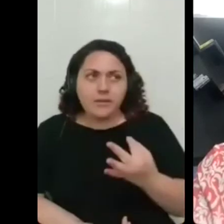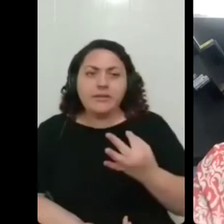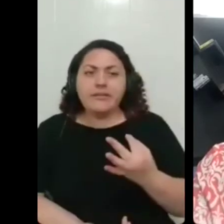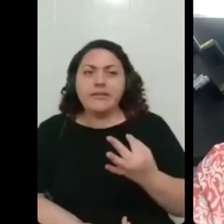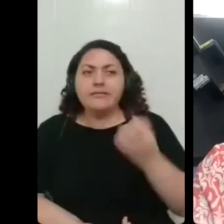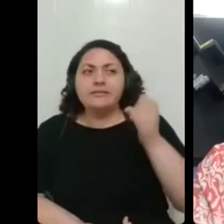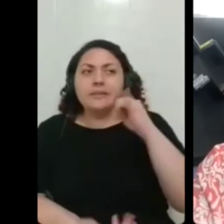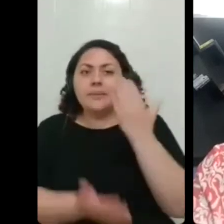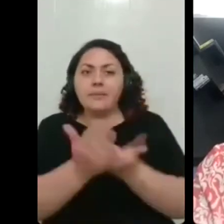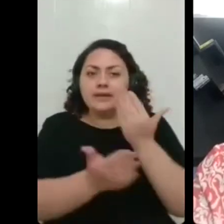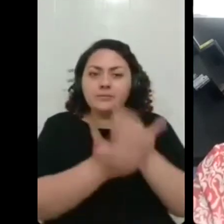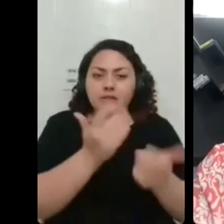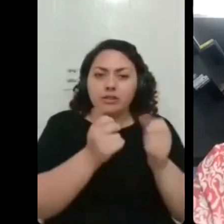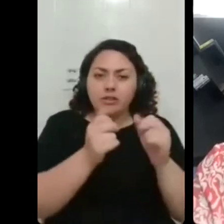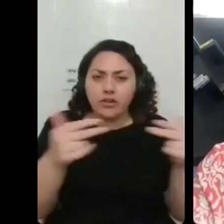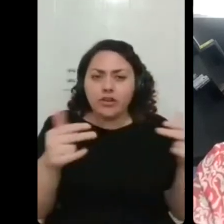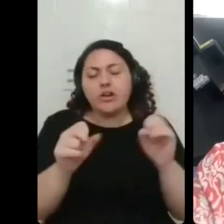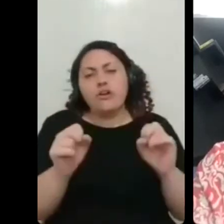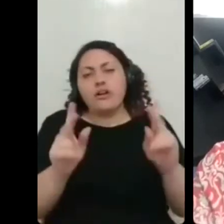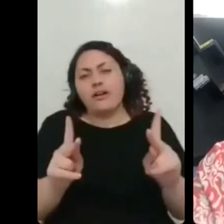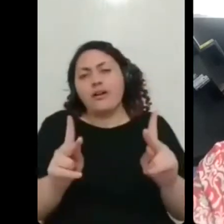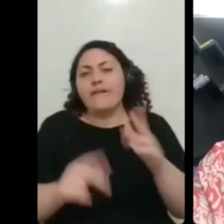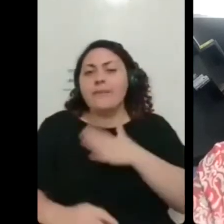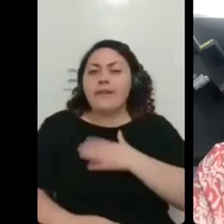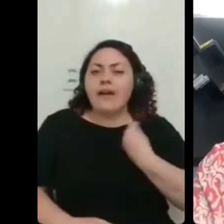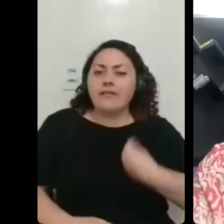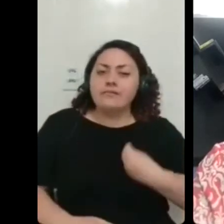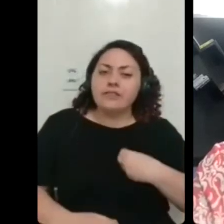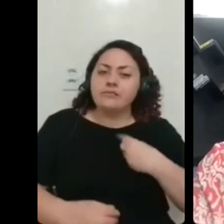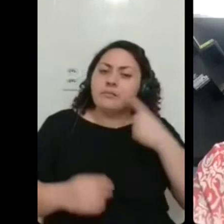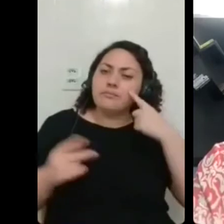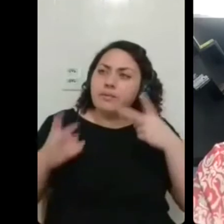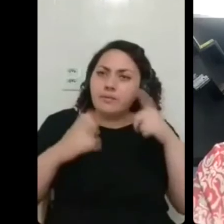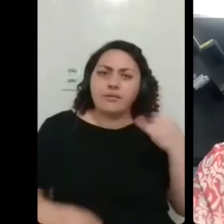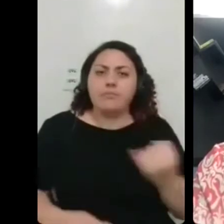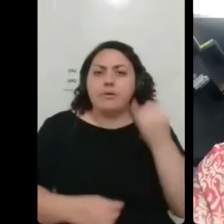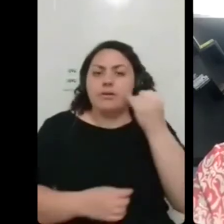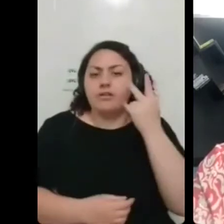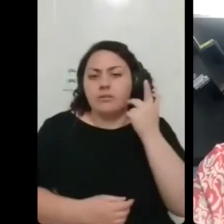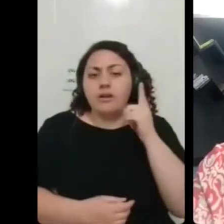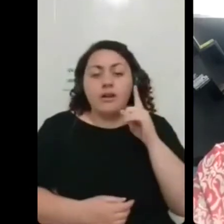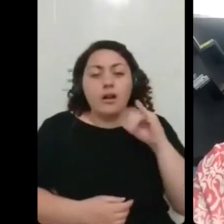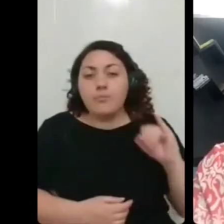e pela vida porque ela teve vida da melhor forma